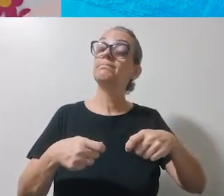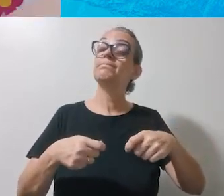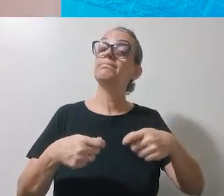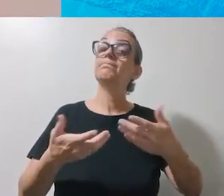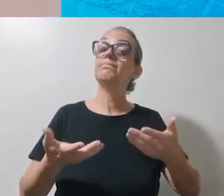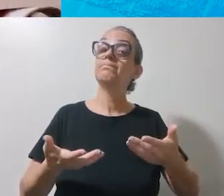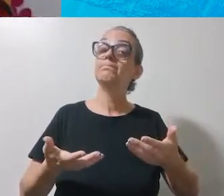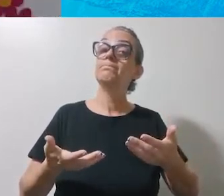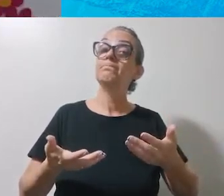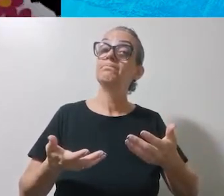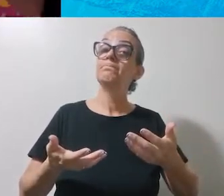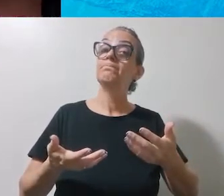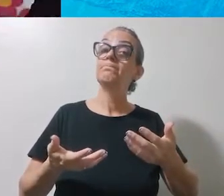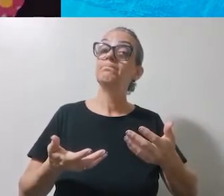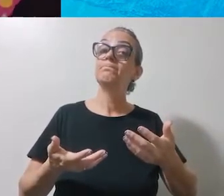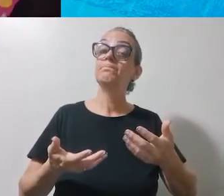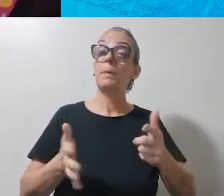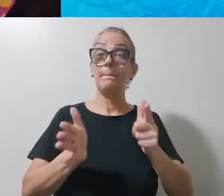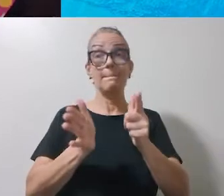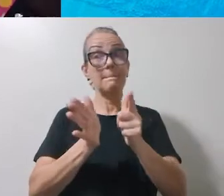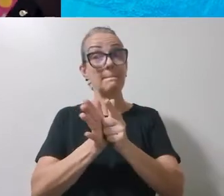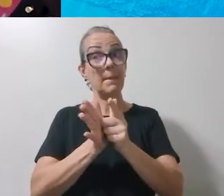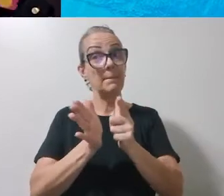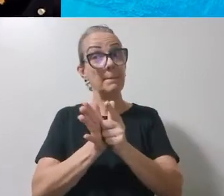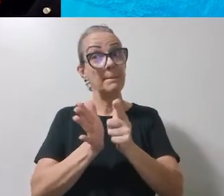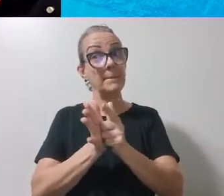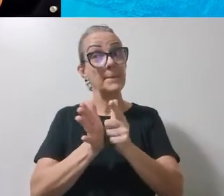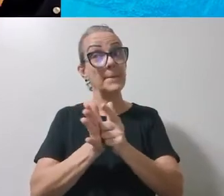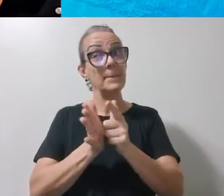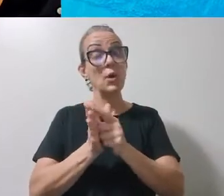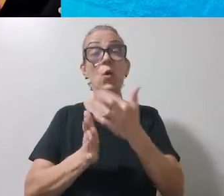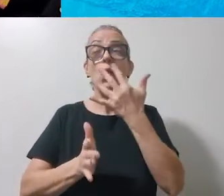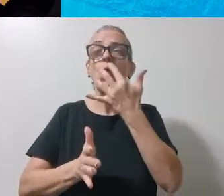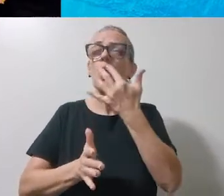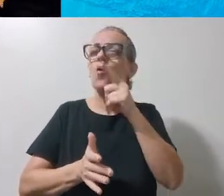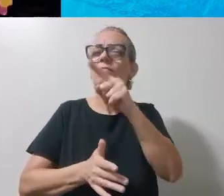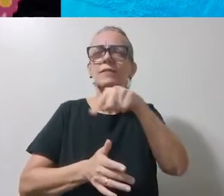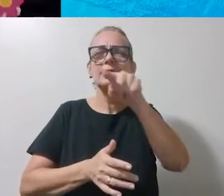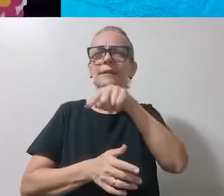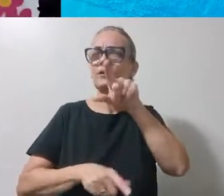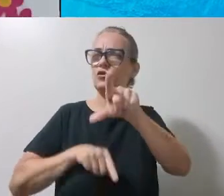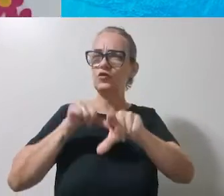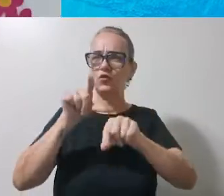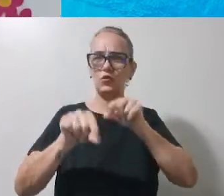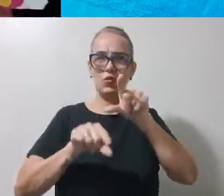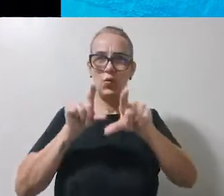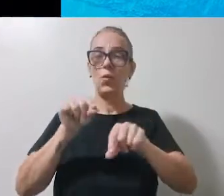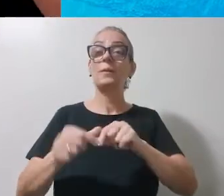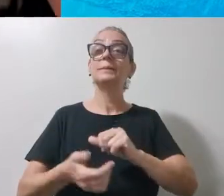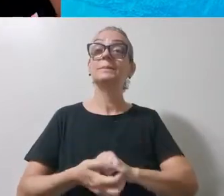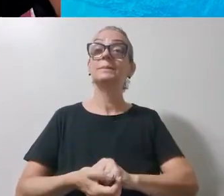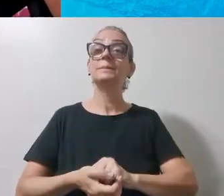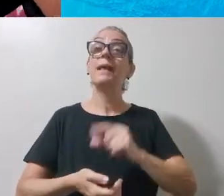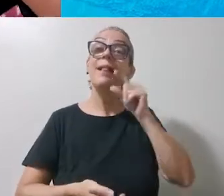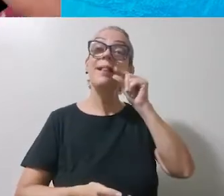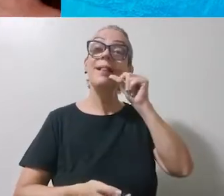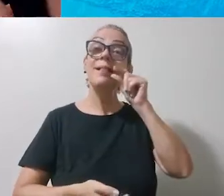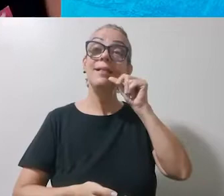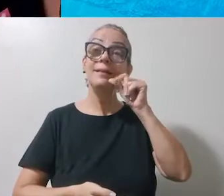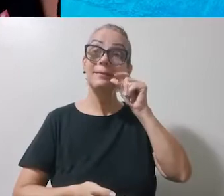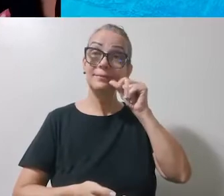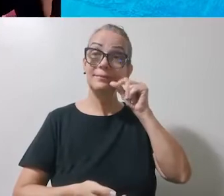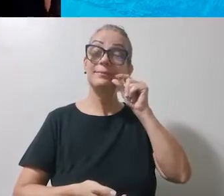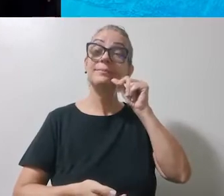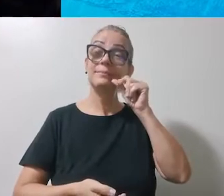um papel da cor que vocês quiserem. Um lápis,